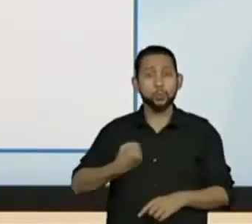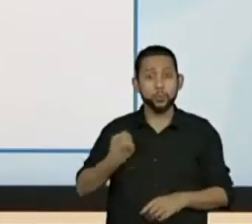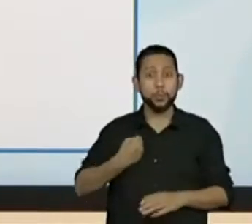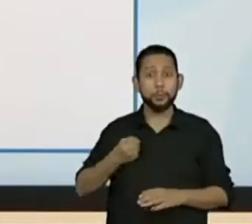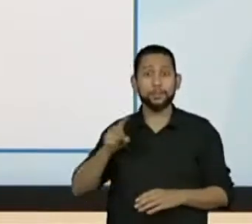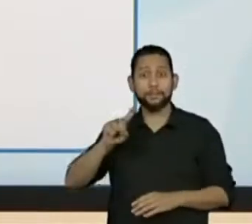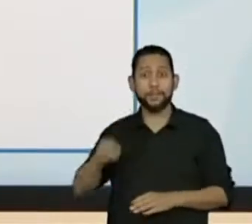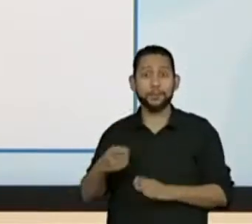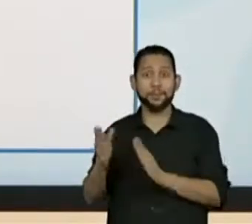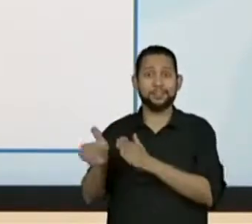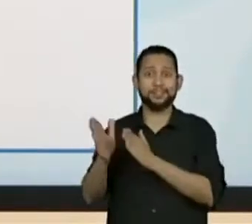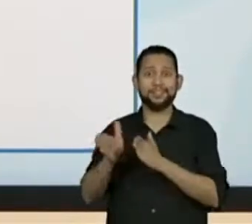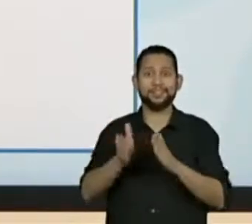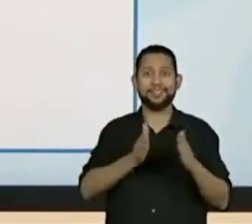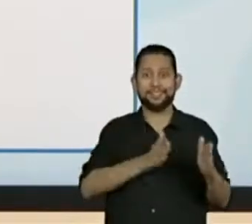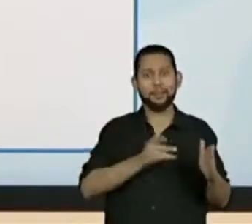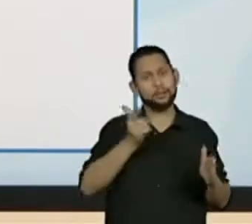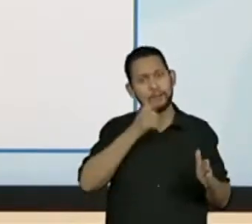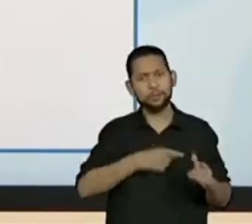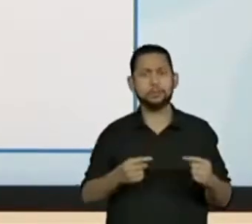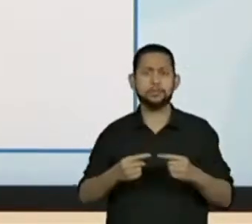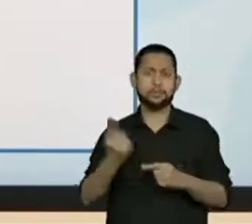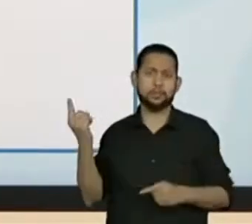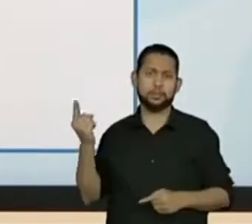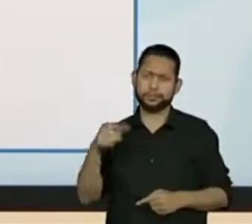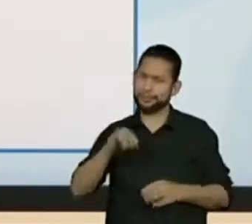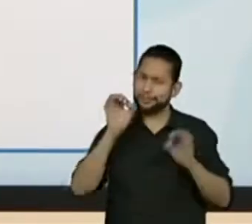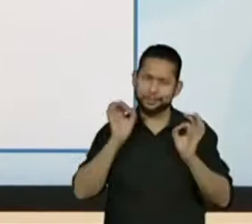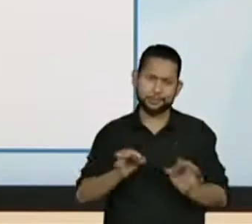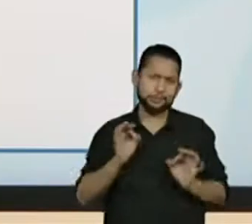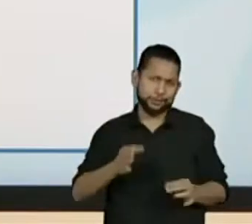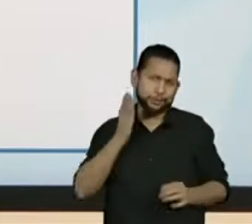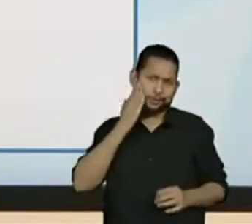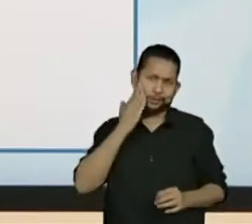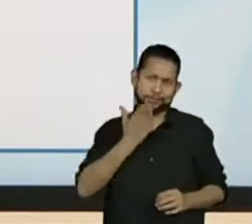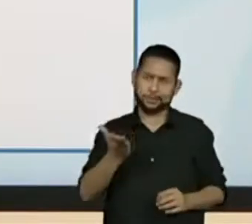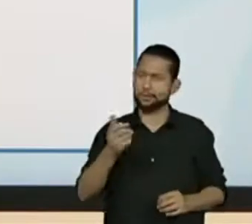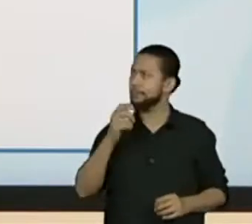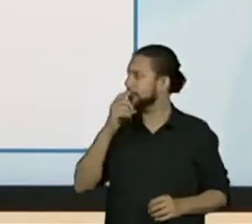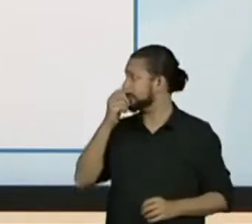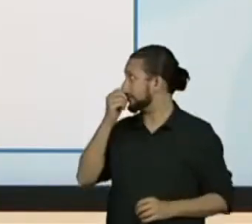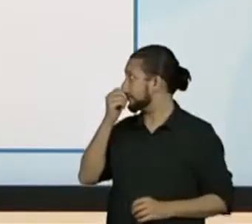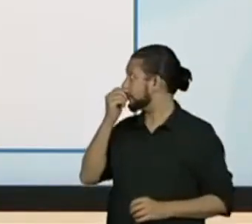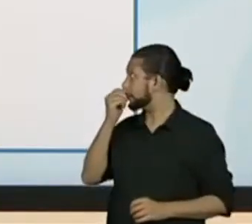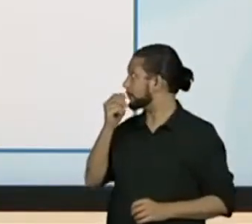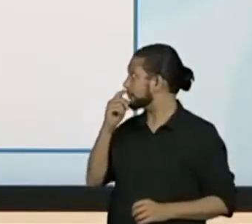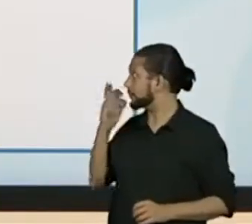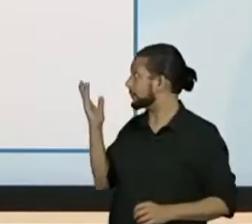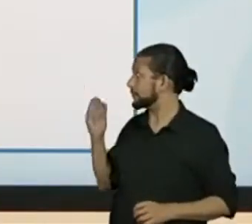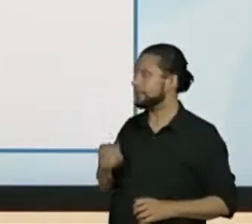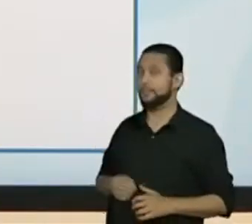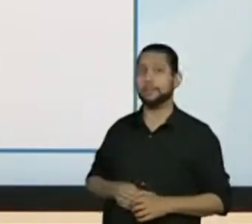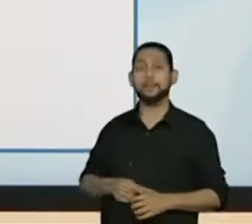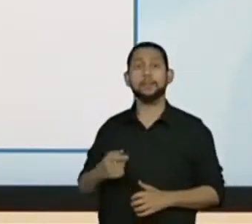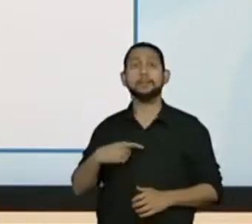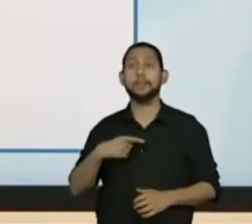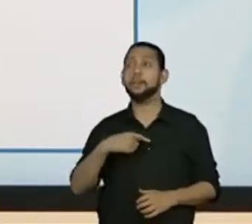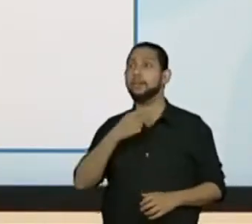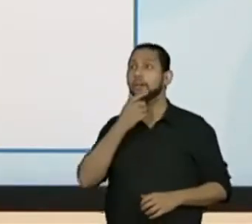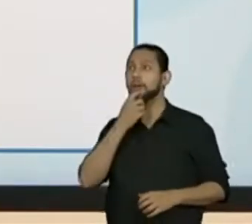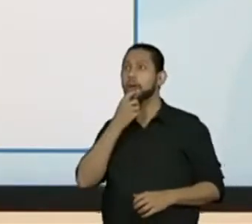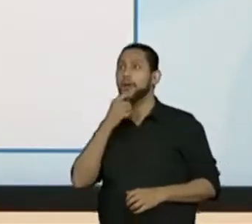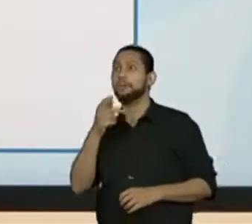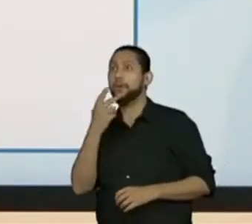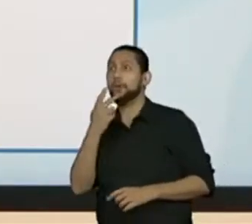que a gente pode aplicar aqui também. E vocês com certeza já sabiam. Muito bem. Eu gostei aqui que o Caio